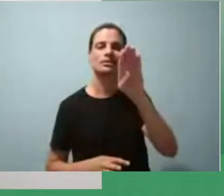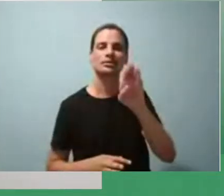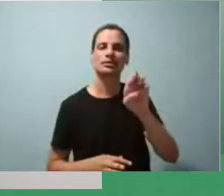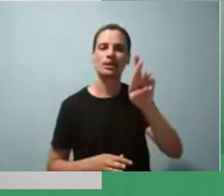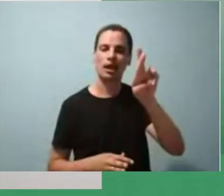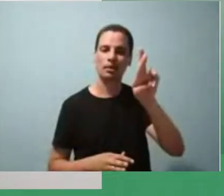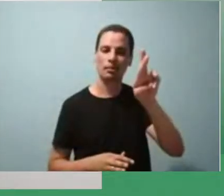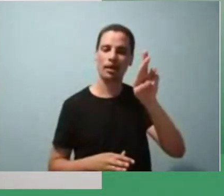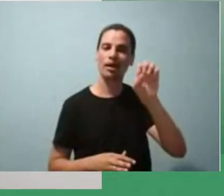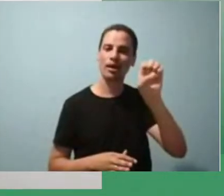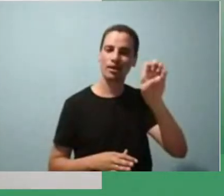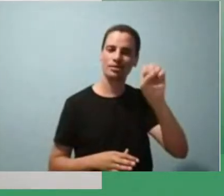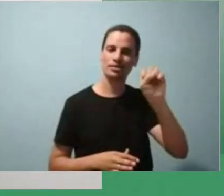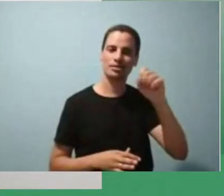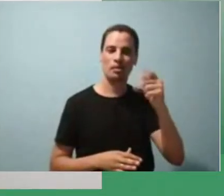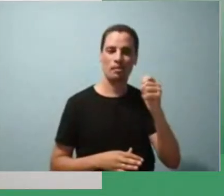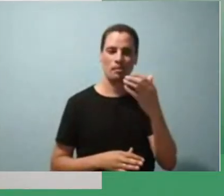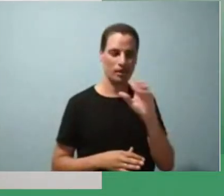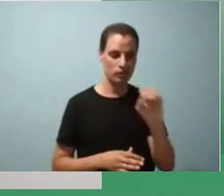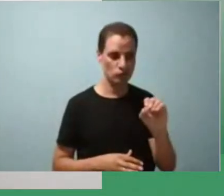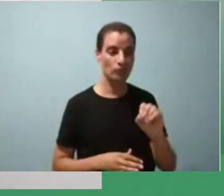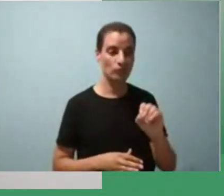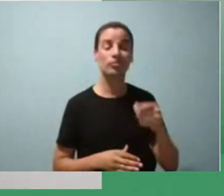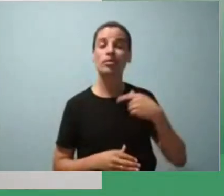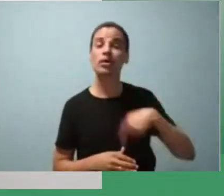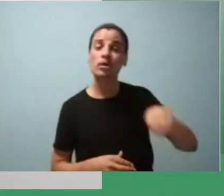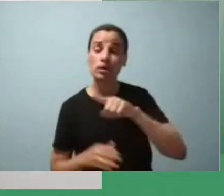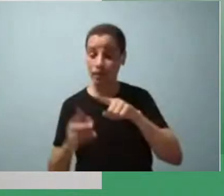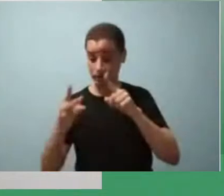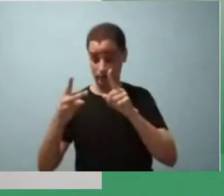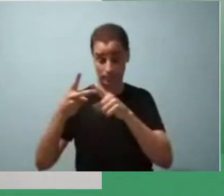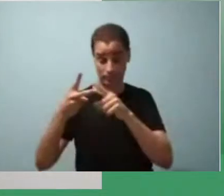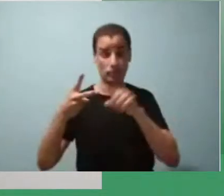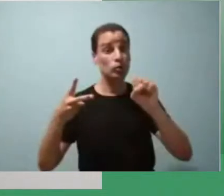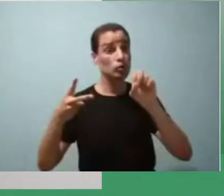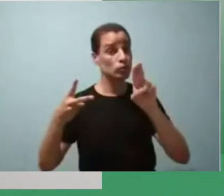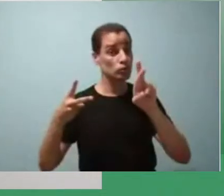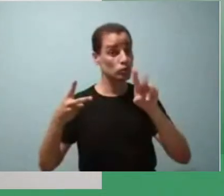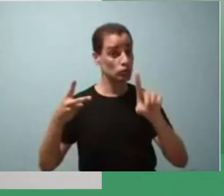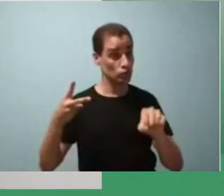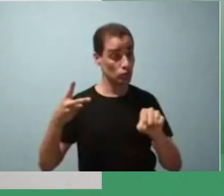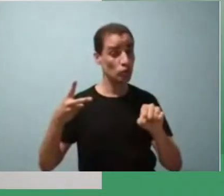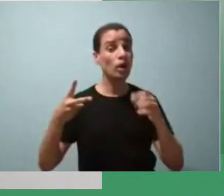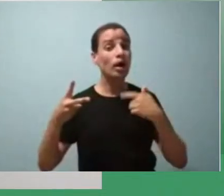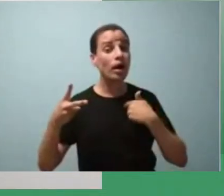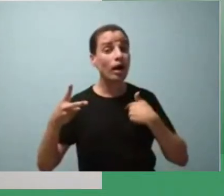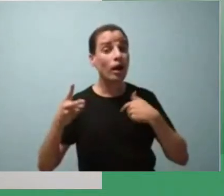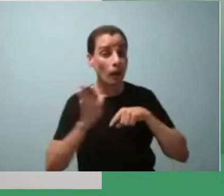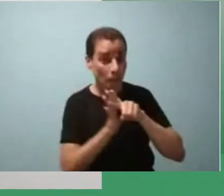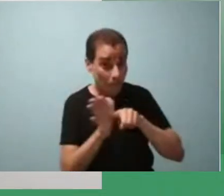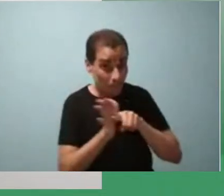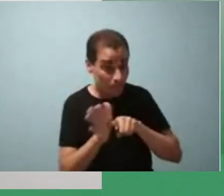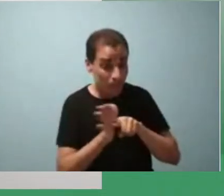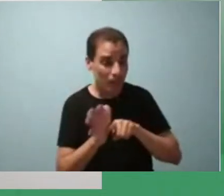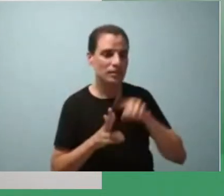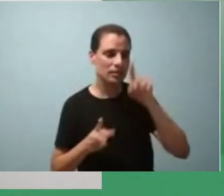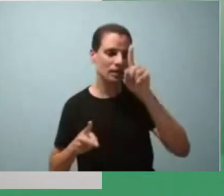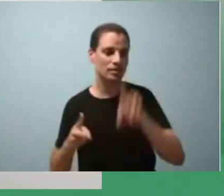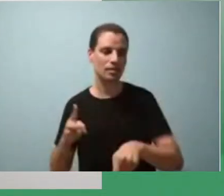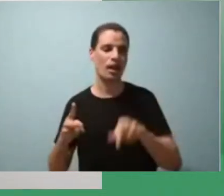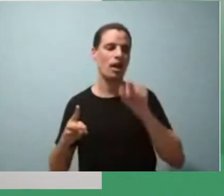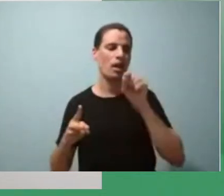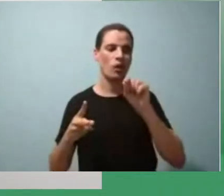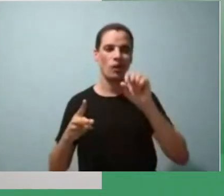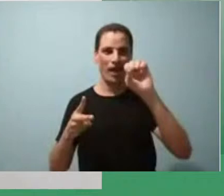E aqui eu vou trazer um pouquinho um termo surdo, Que ele, na minha pesquisa, ele é destacado como S maiúsculo por trazer